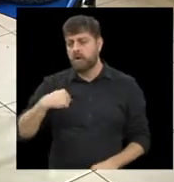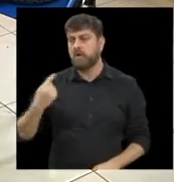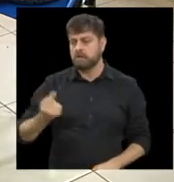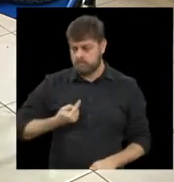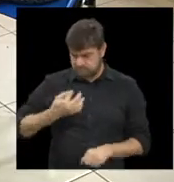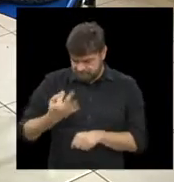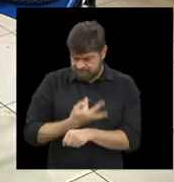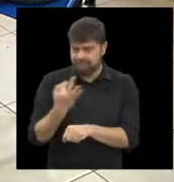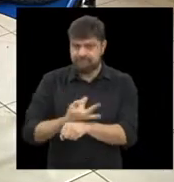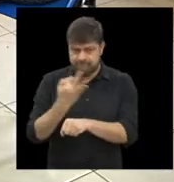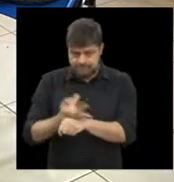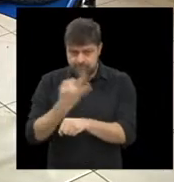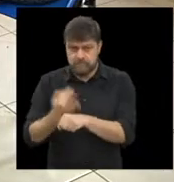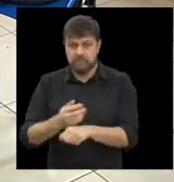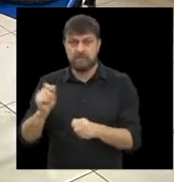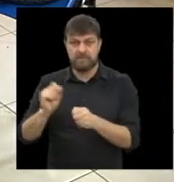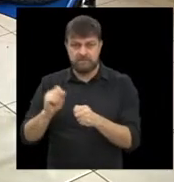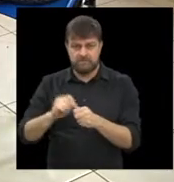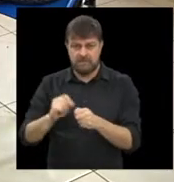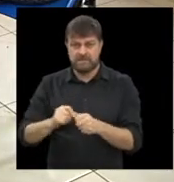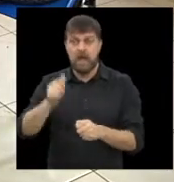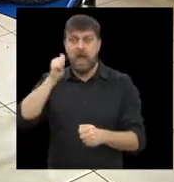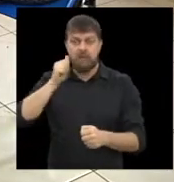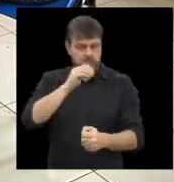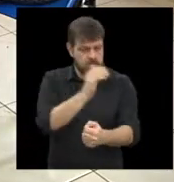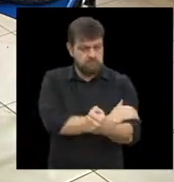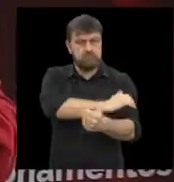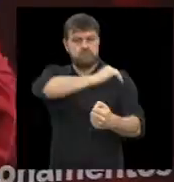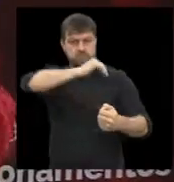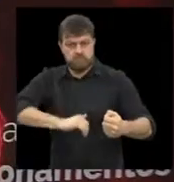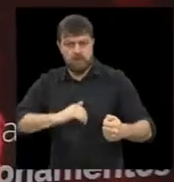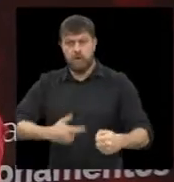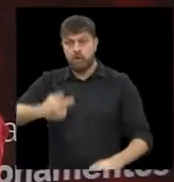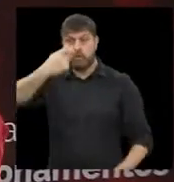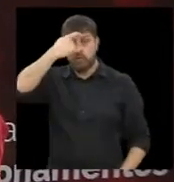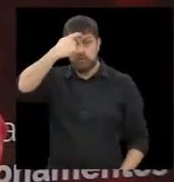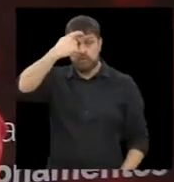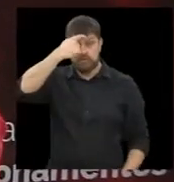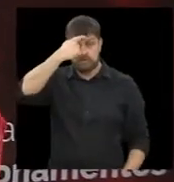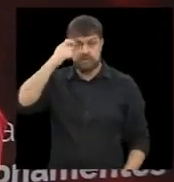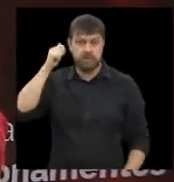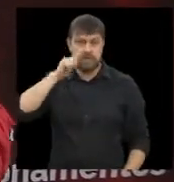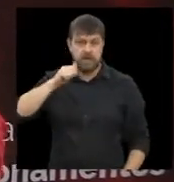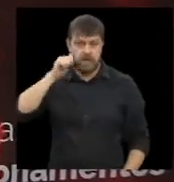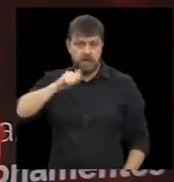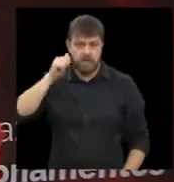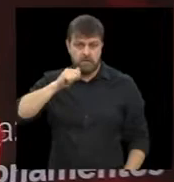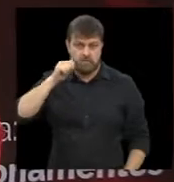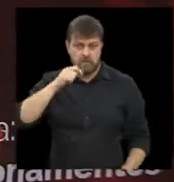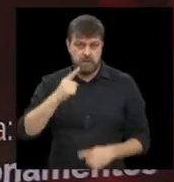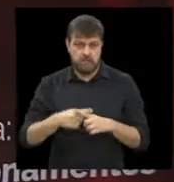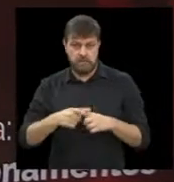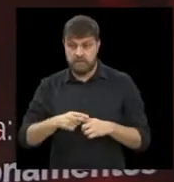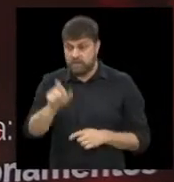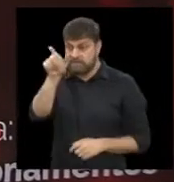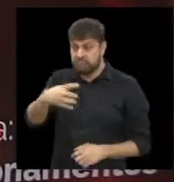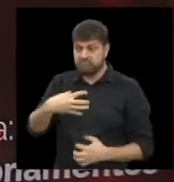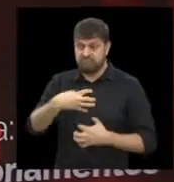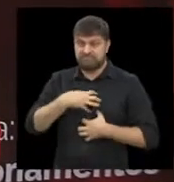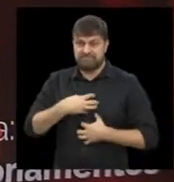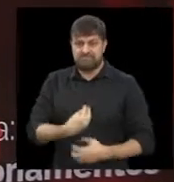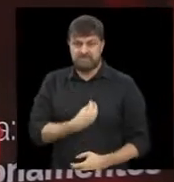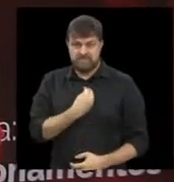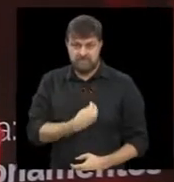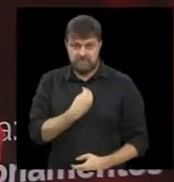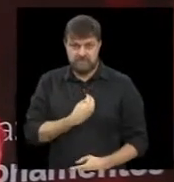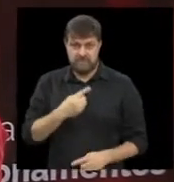buscamos mesmo, né, nós buscamos empoderar, conscientizar essa mulher do que ela está vivendo, né, porque é